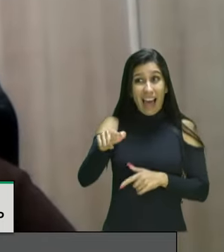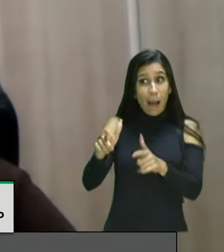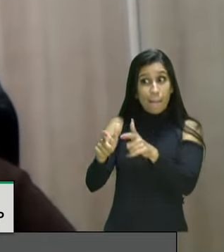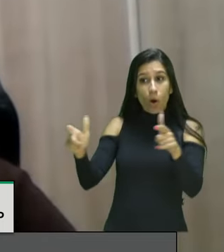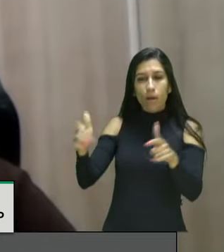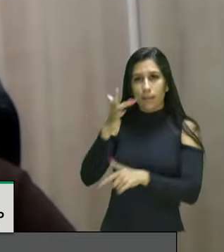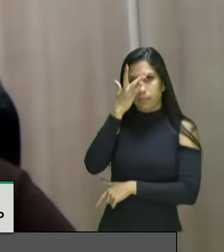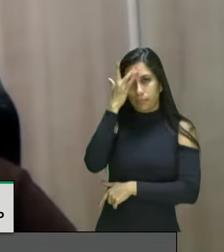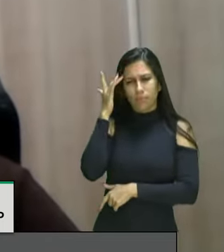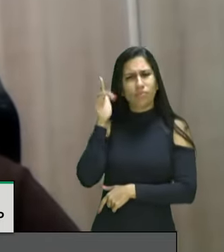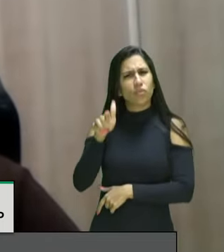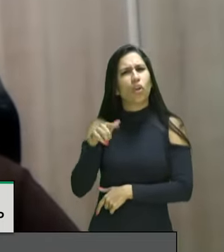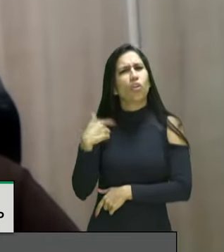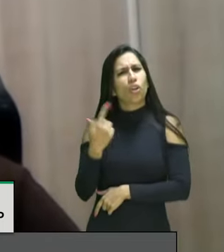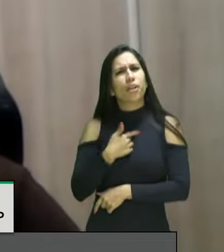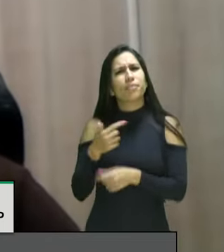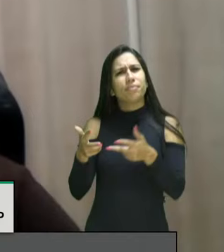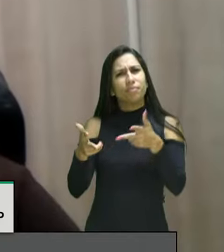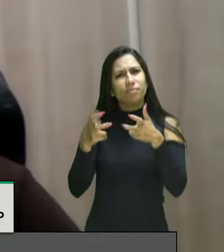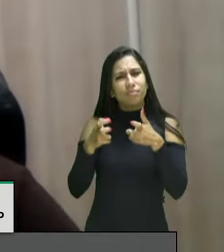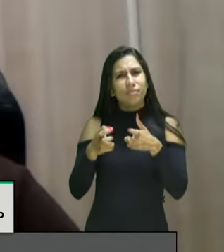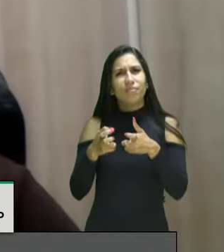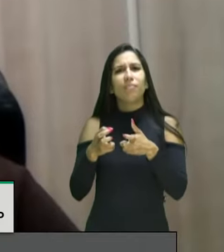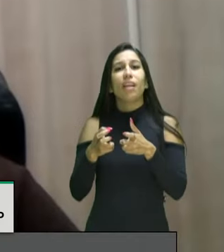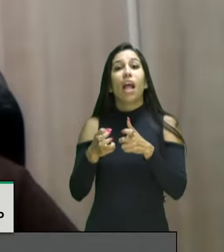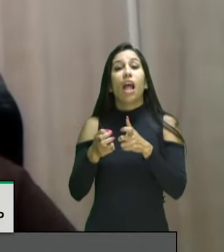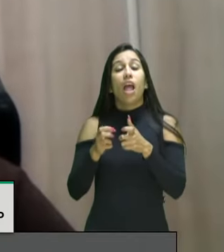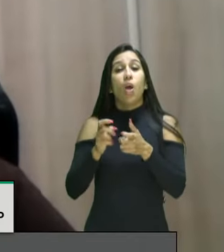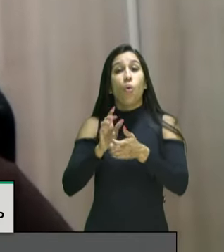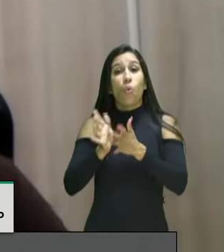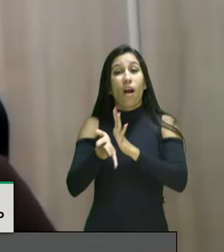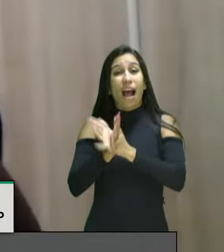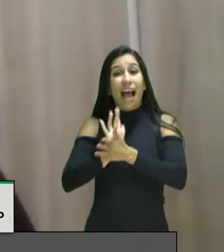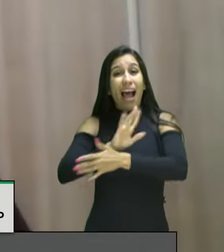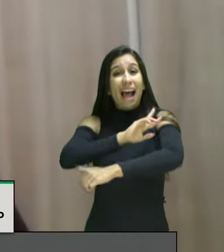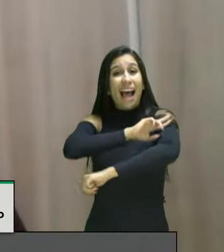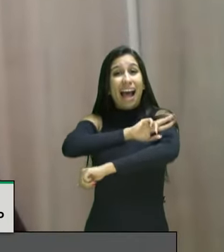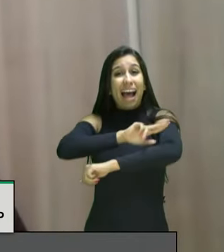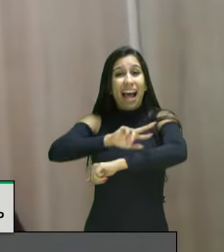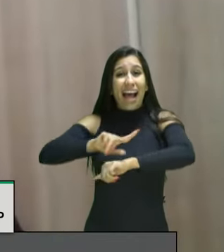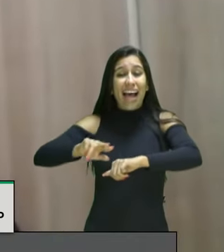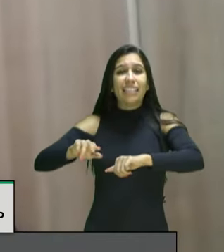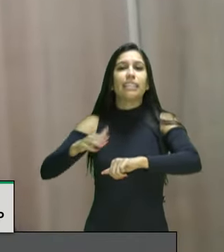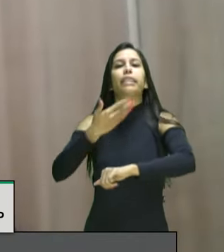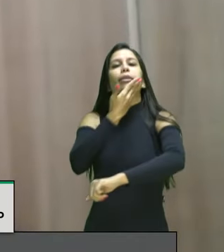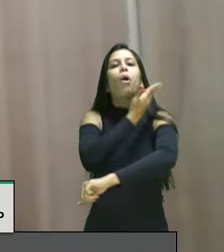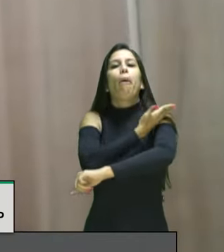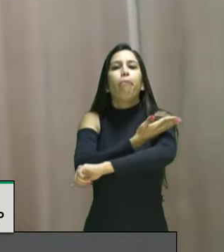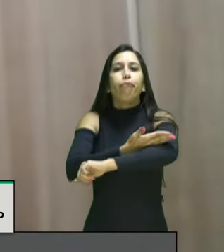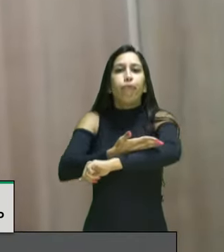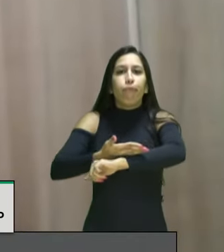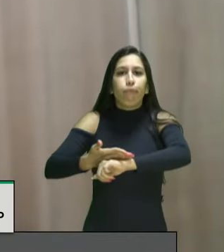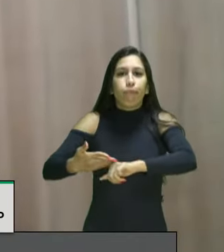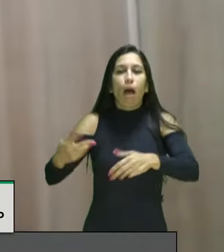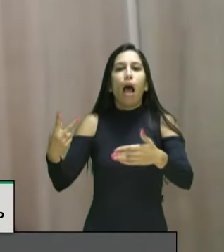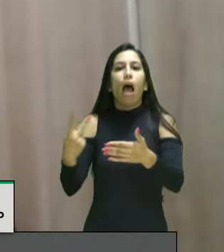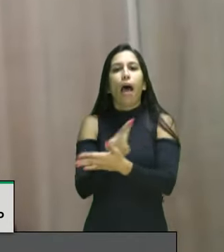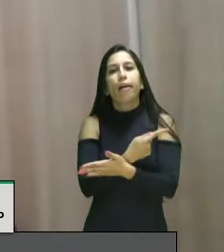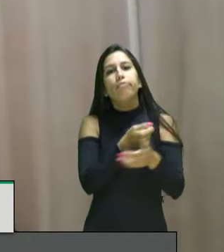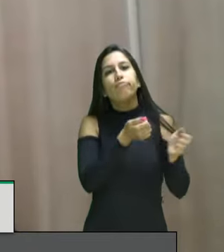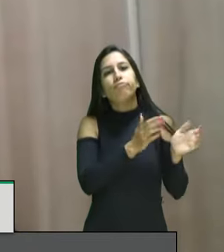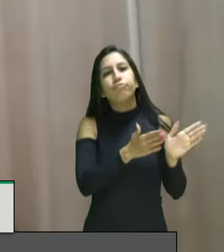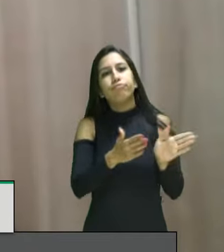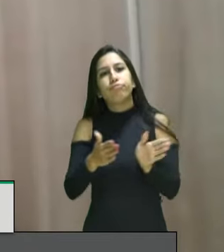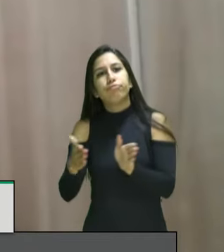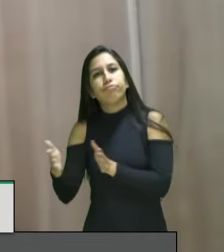no nosso país e a nossa atuação no dia a dia vai ao encontro desses dados que são apontados